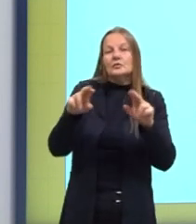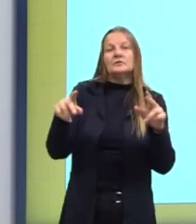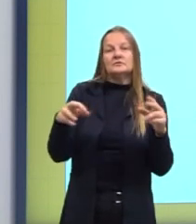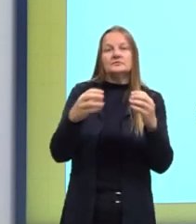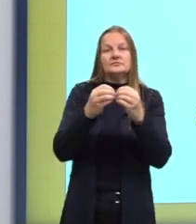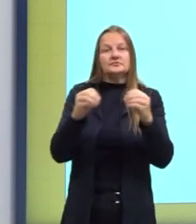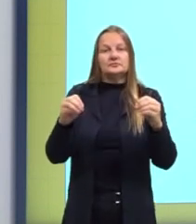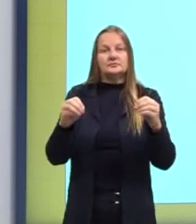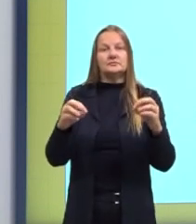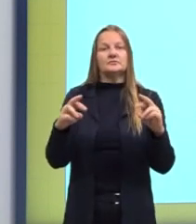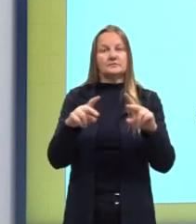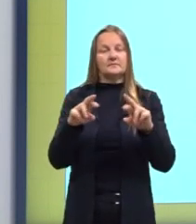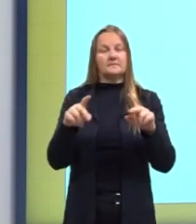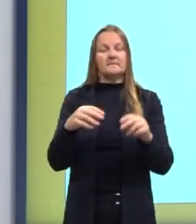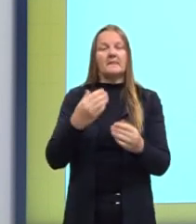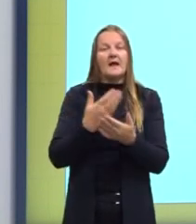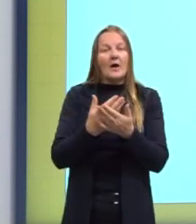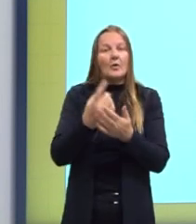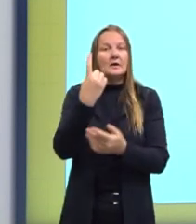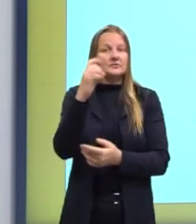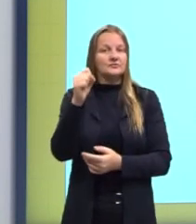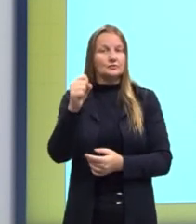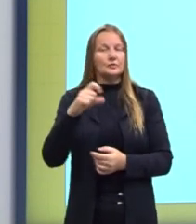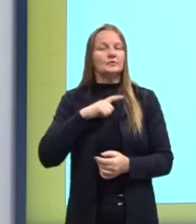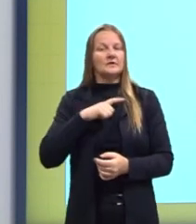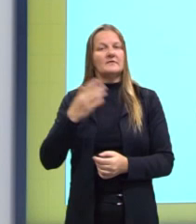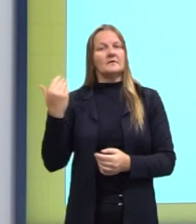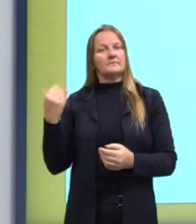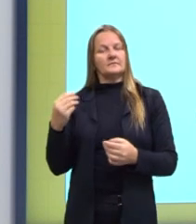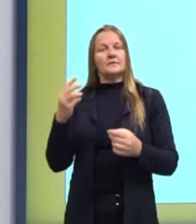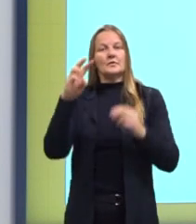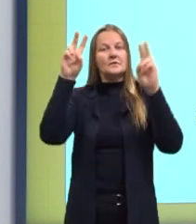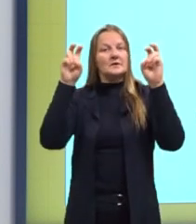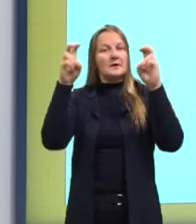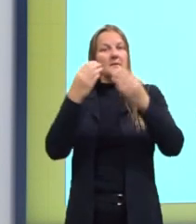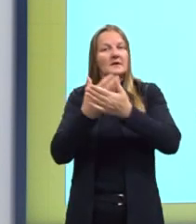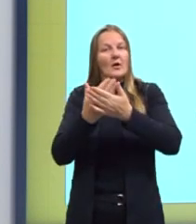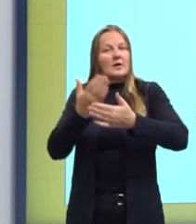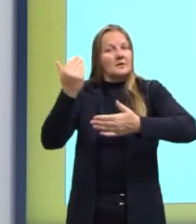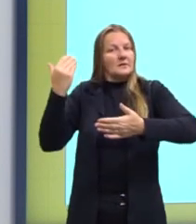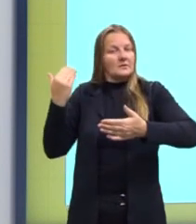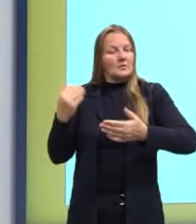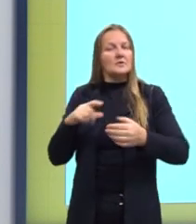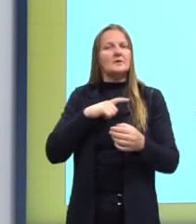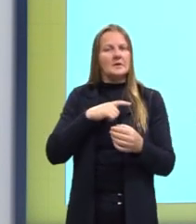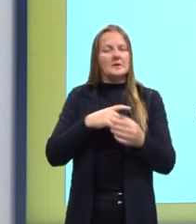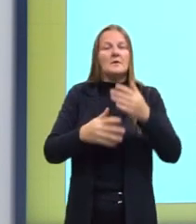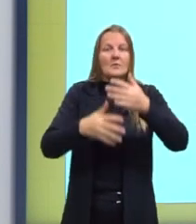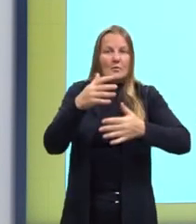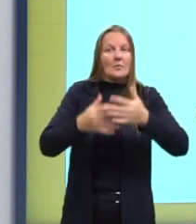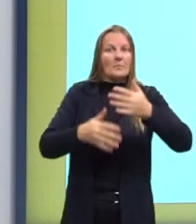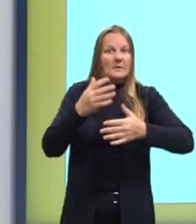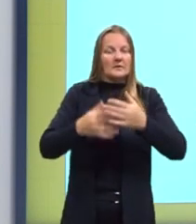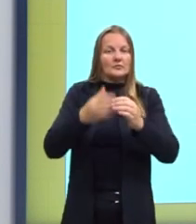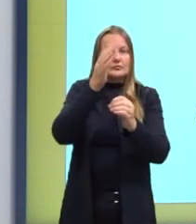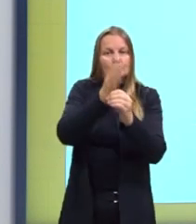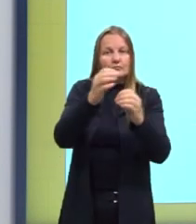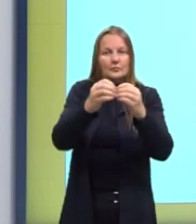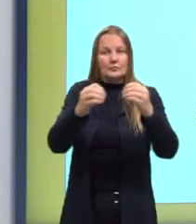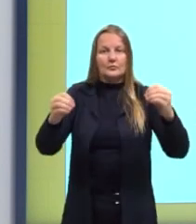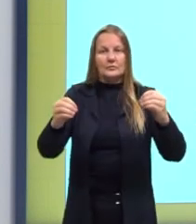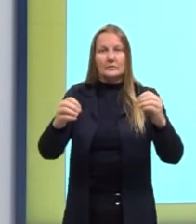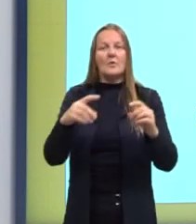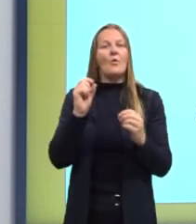aqui, acho que a aula 18, que nós falamos sobre a mitose ou meiose, é um processo bem complexo. E pode haver